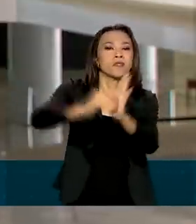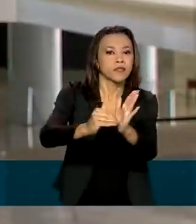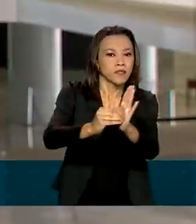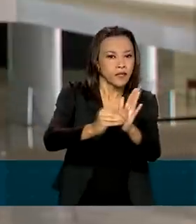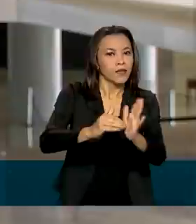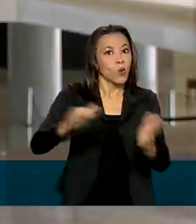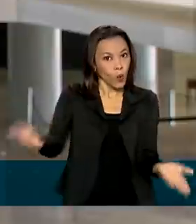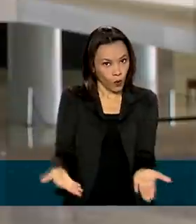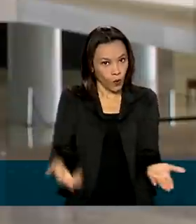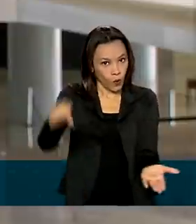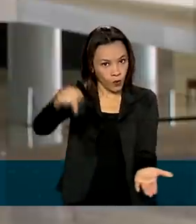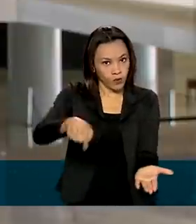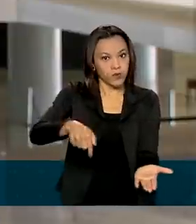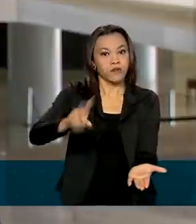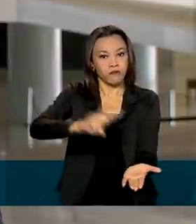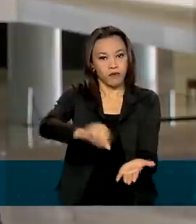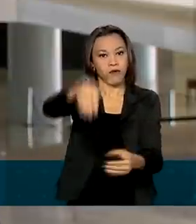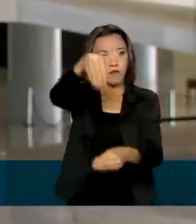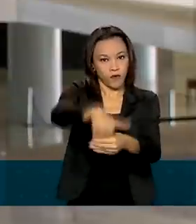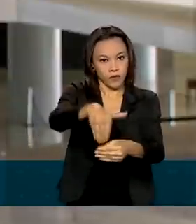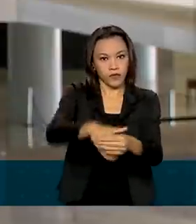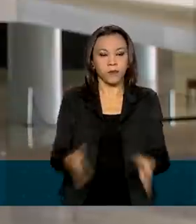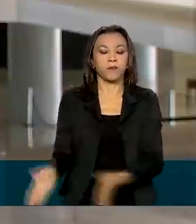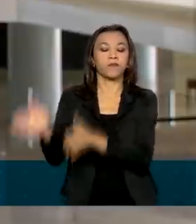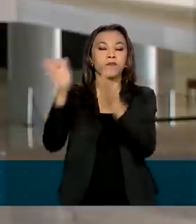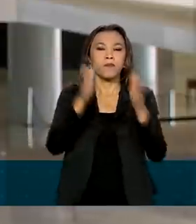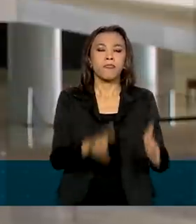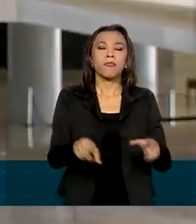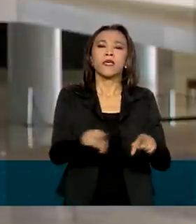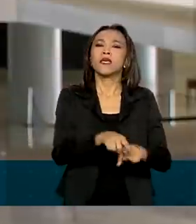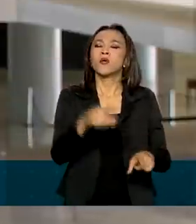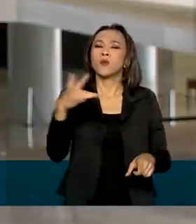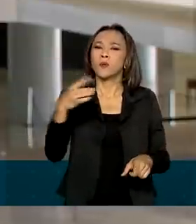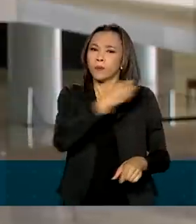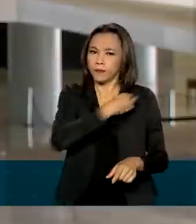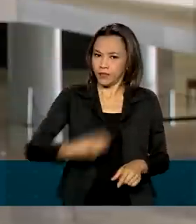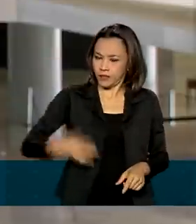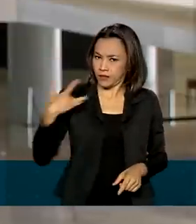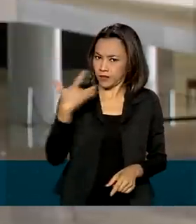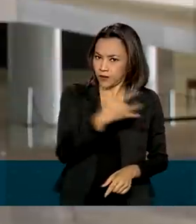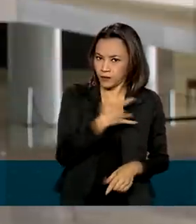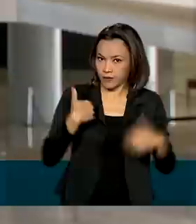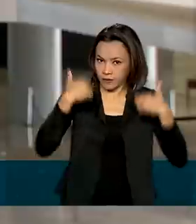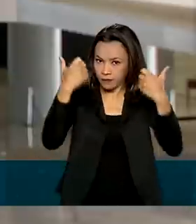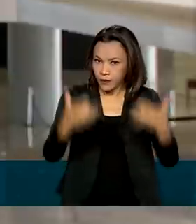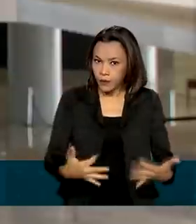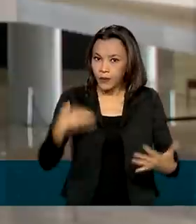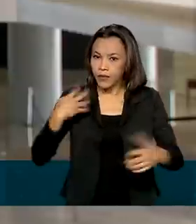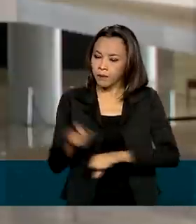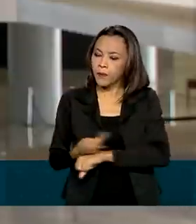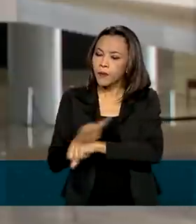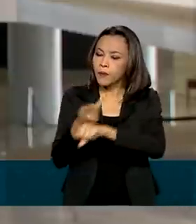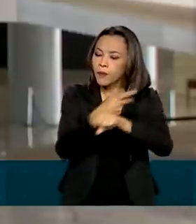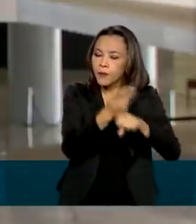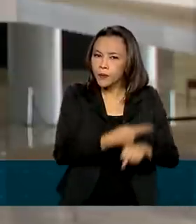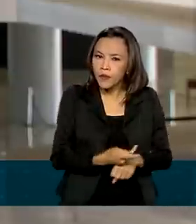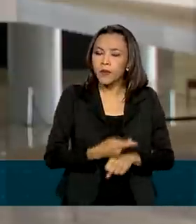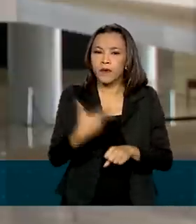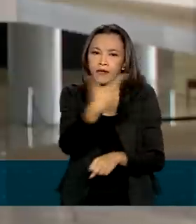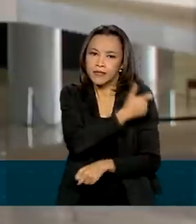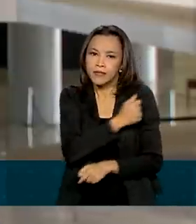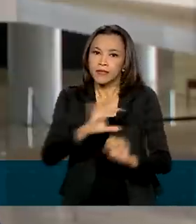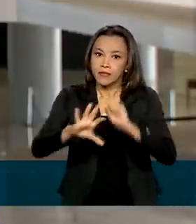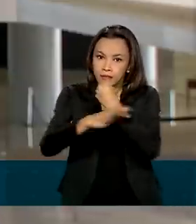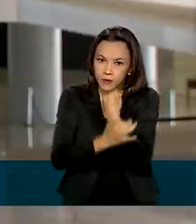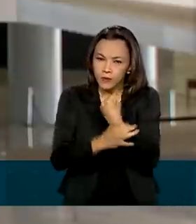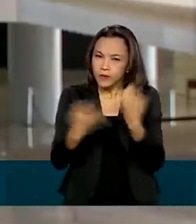ainda hoje. E o ministro da Saúde, Eduardo Pazuello, disse nesta quarta-feira que o Ministério busca uma vacina eficiente, segura e